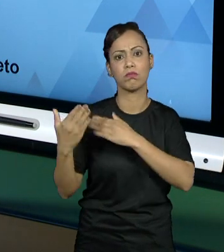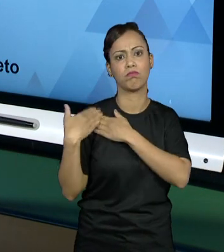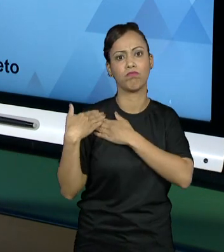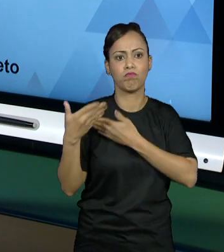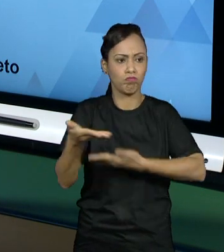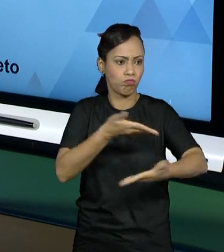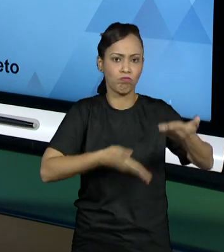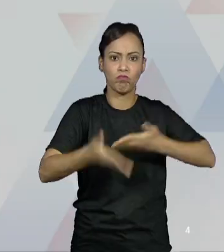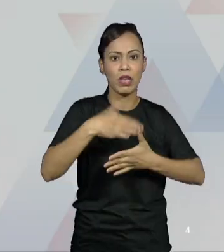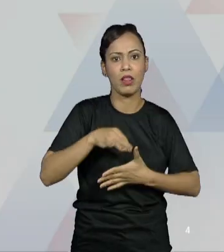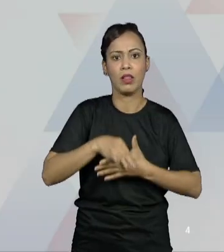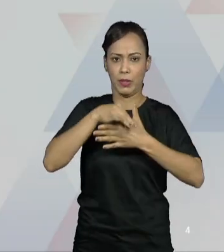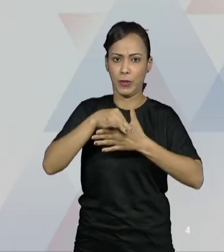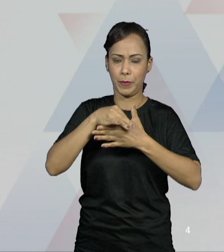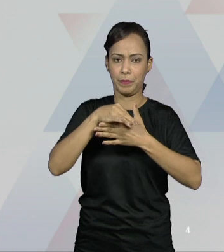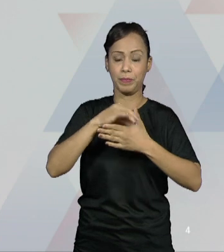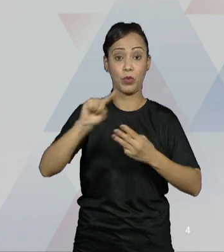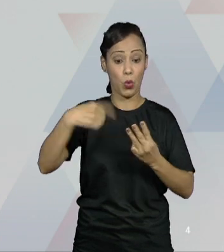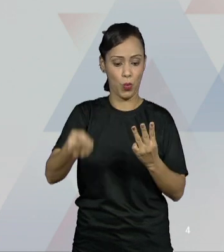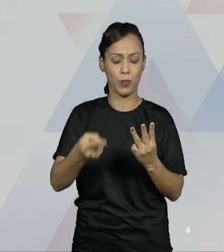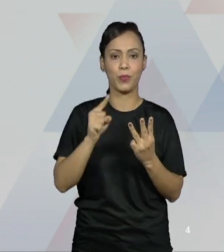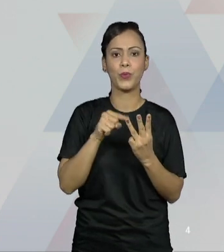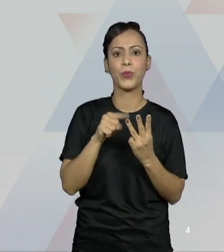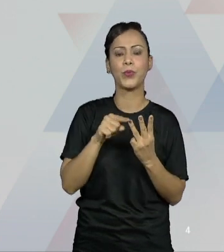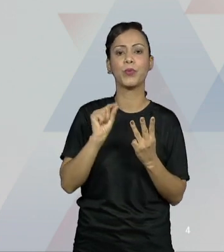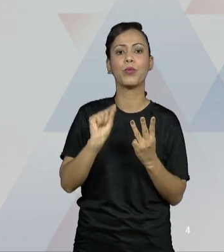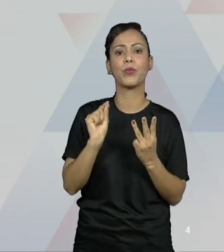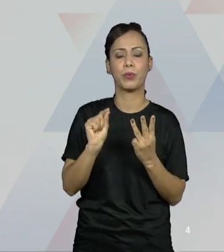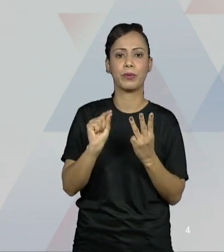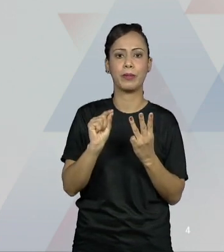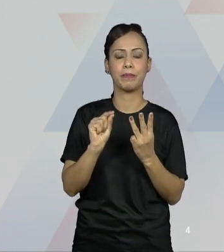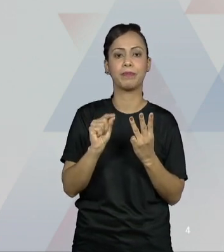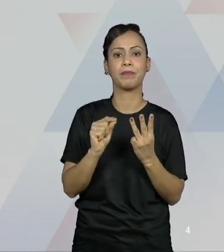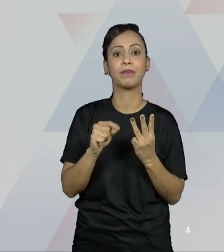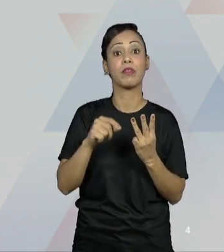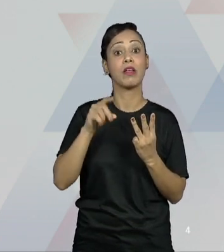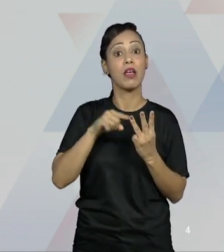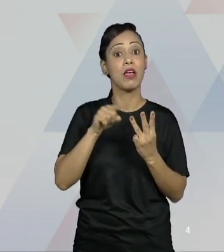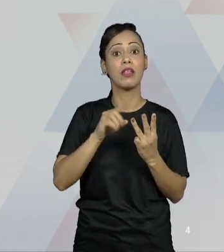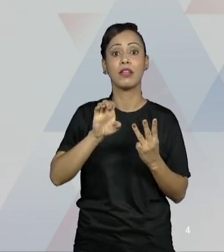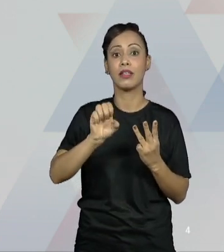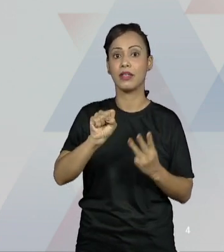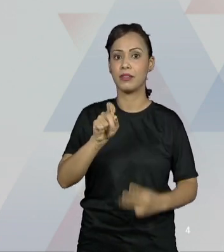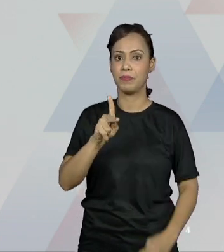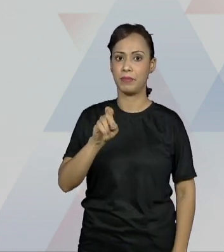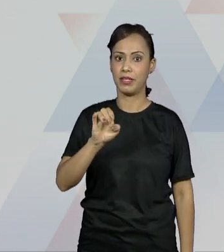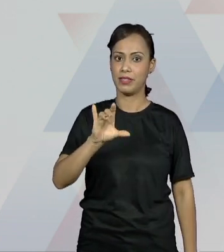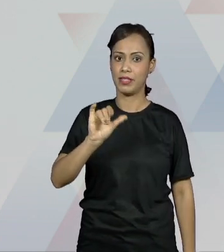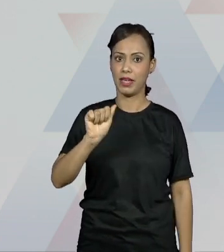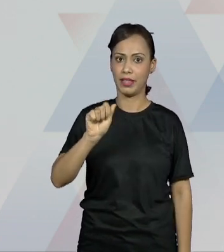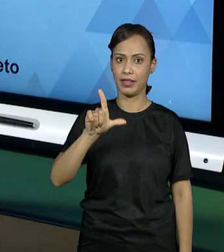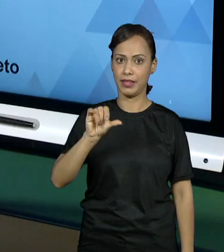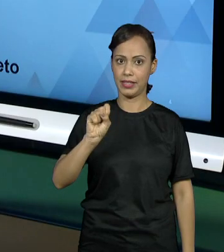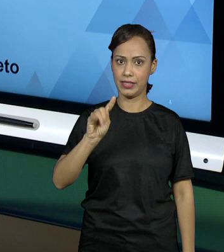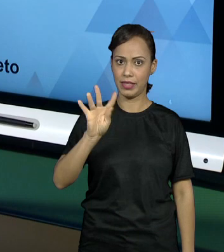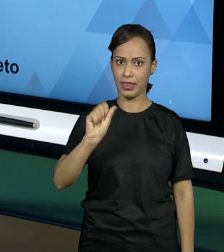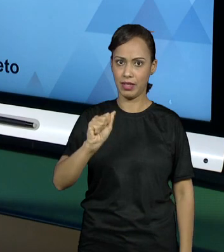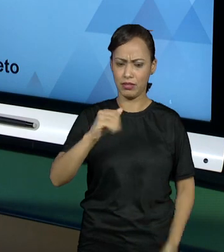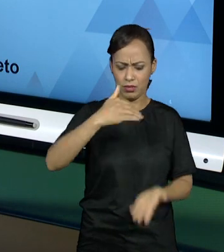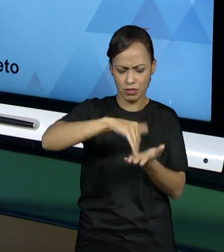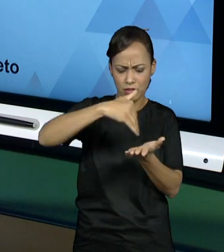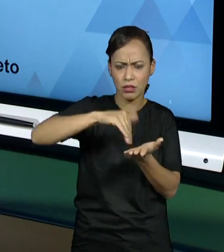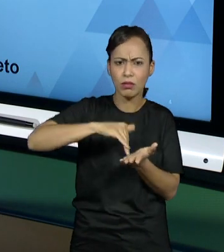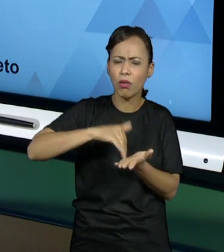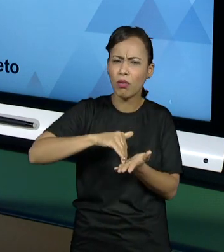e de liderança. Outro papel muito importante na equipe é do especialista de escritório. O que é o